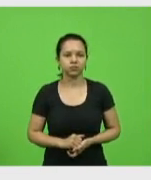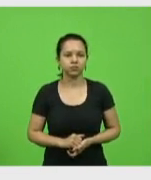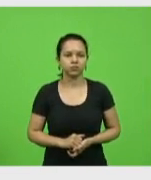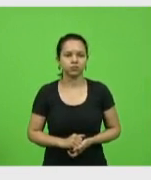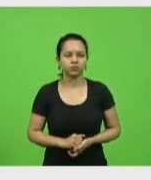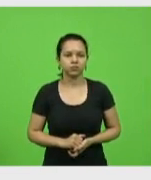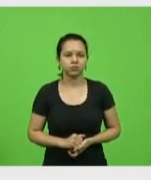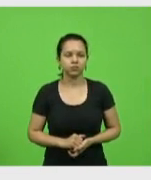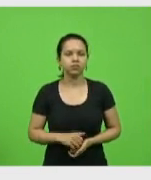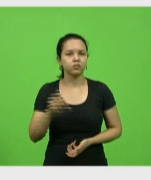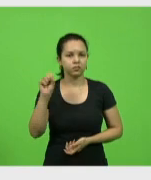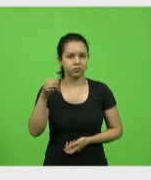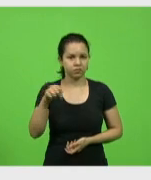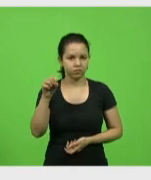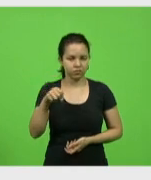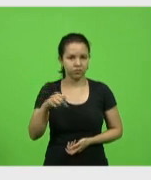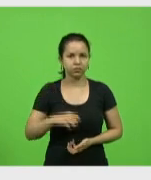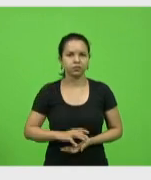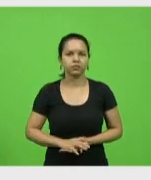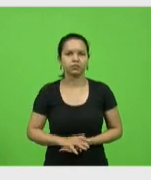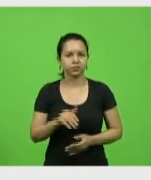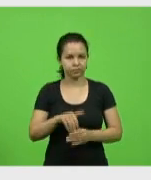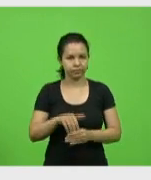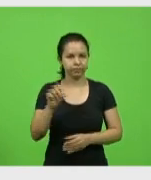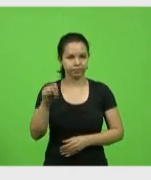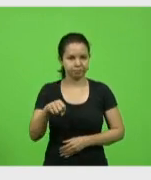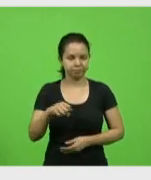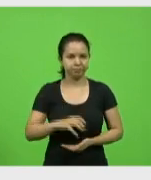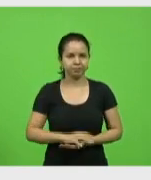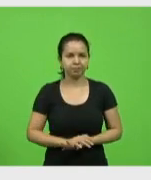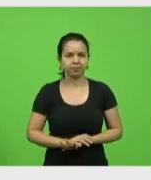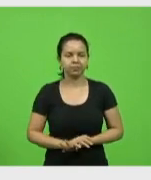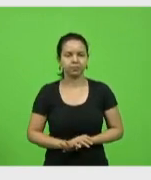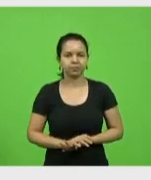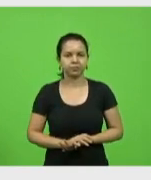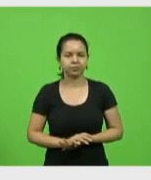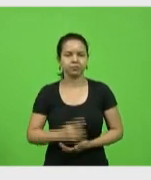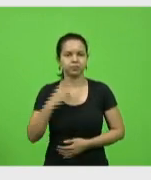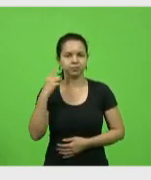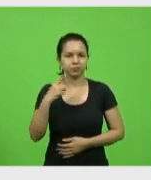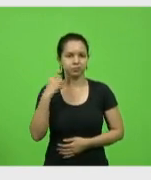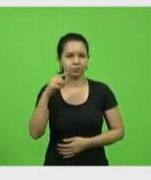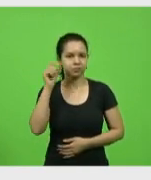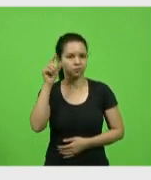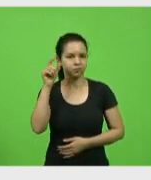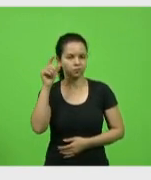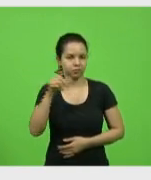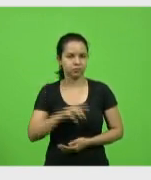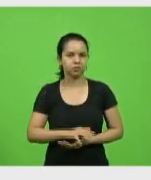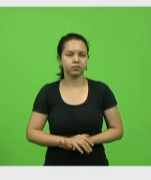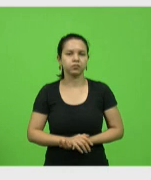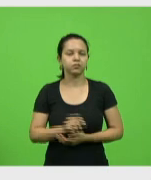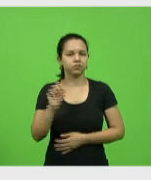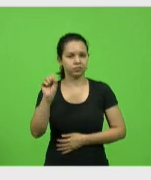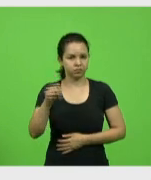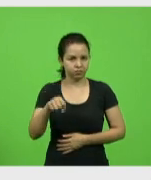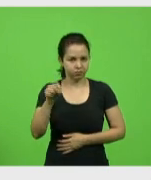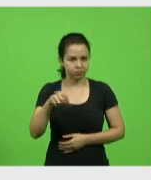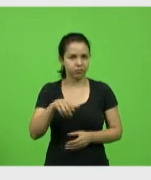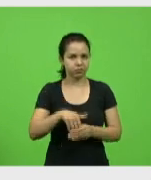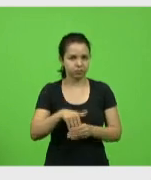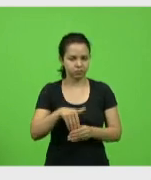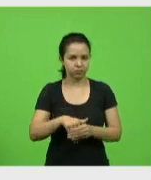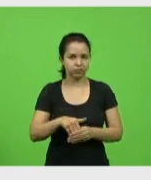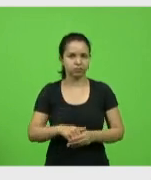Sim, senhor presidente. Vota sim, deputada Ana. Deputado César Valduga. Sim, senhor presidente. Sim, deputado César Valduga.